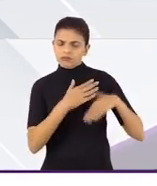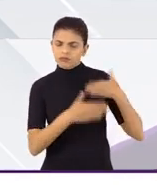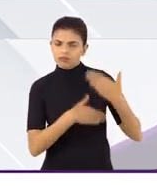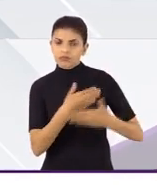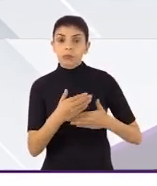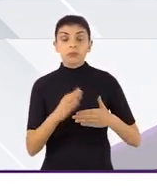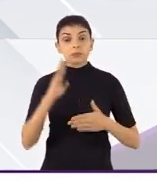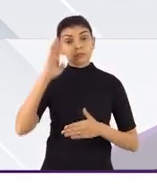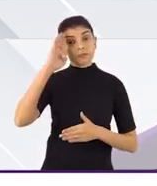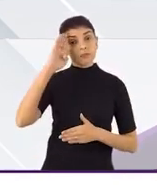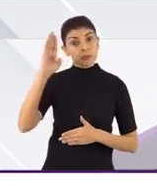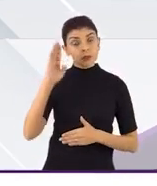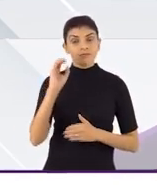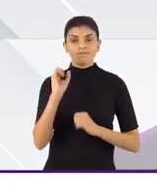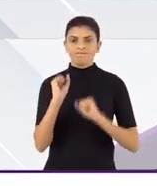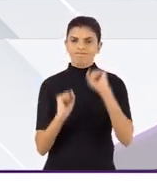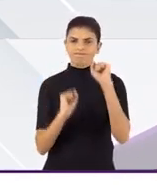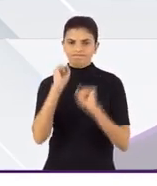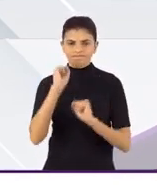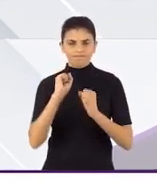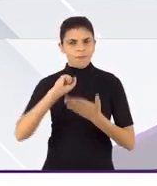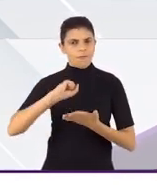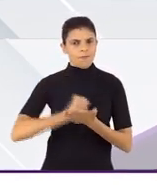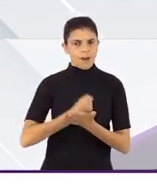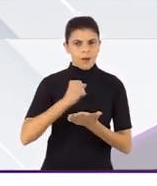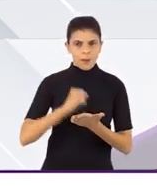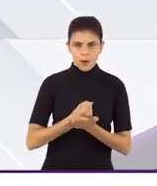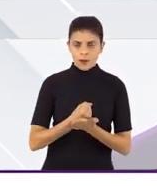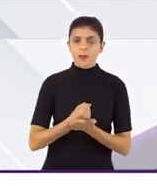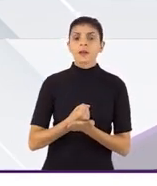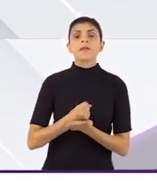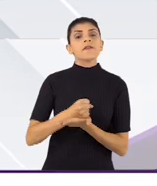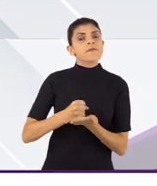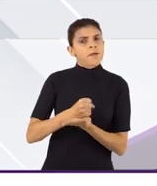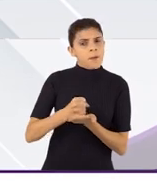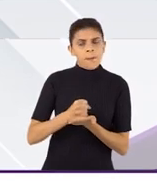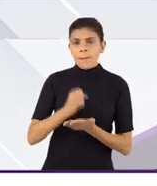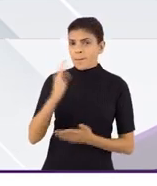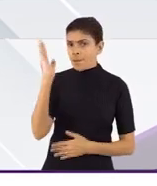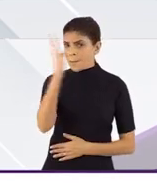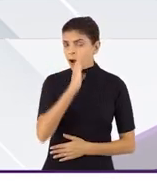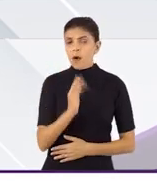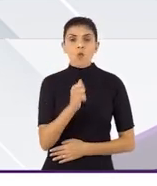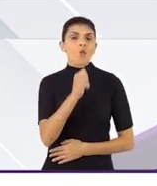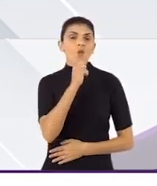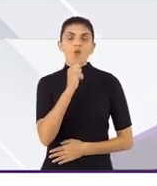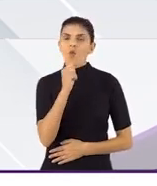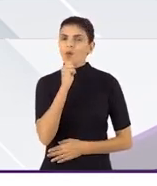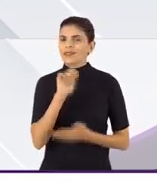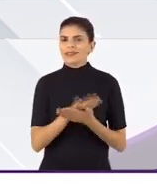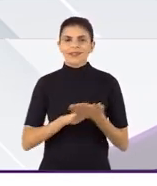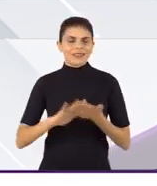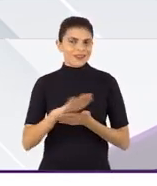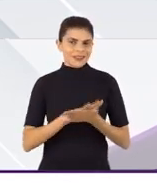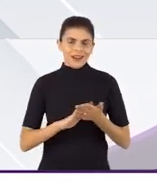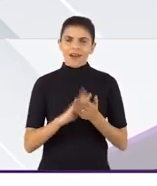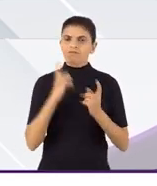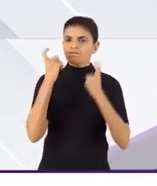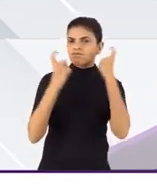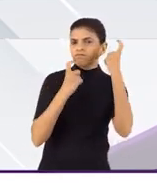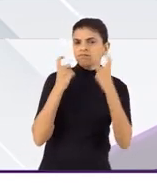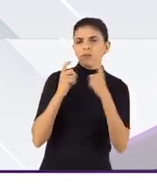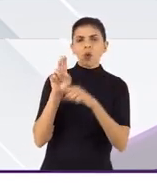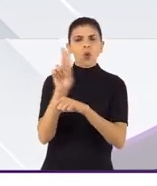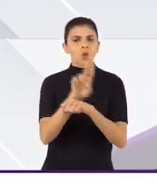sendo feitos, principalmente pela indústria farmacêutica no Brasil, sem que os devidos cuidados